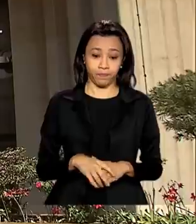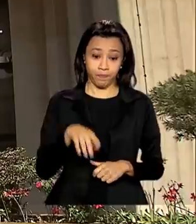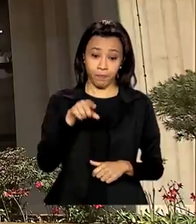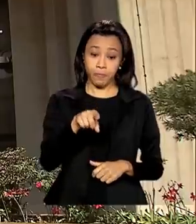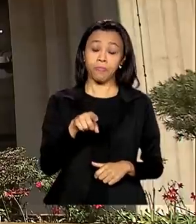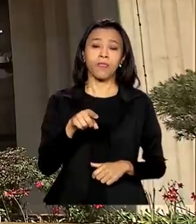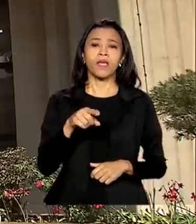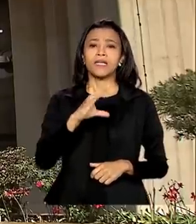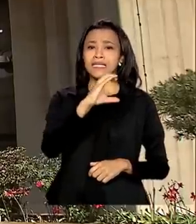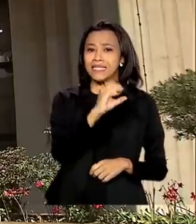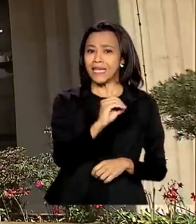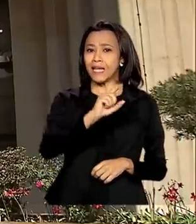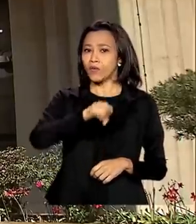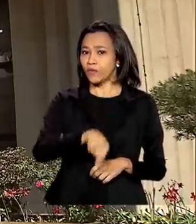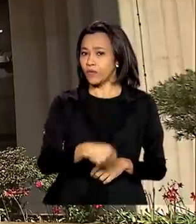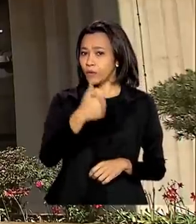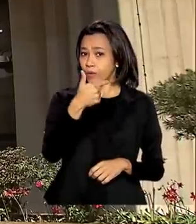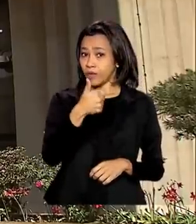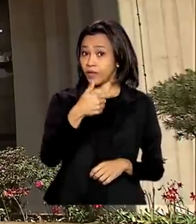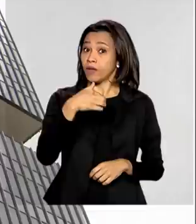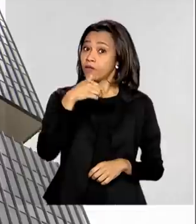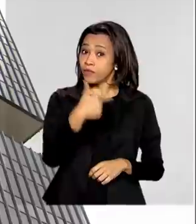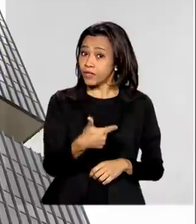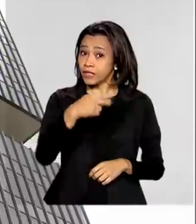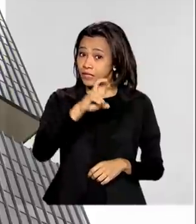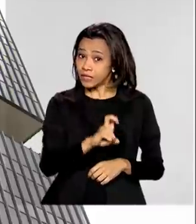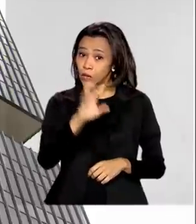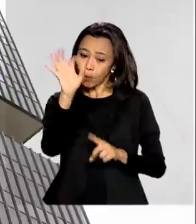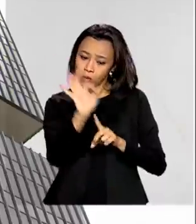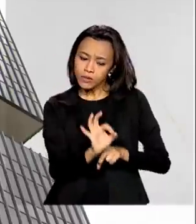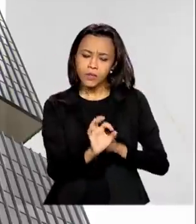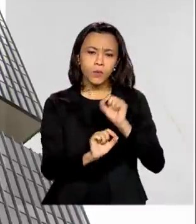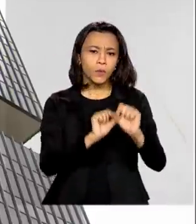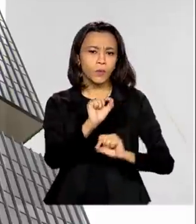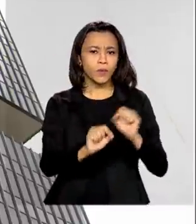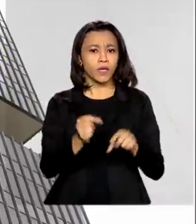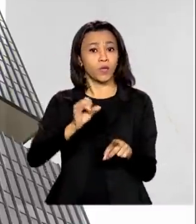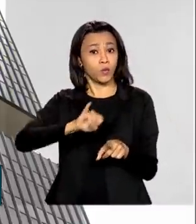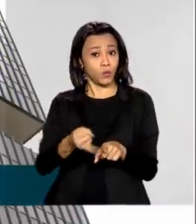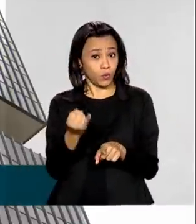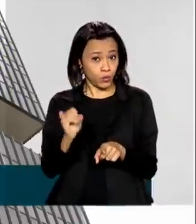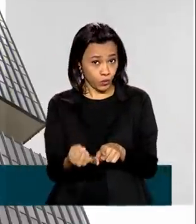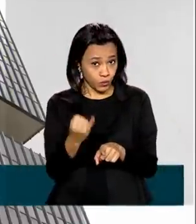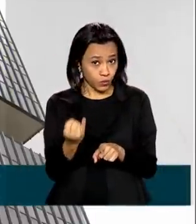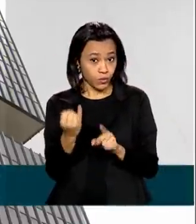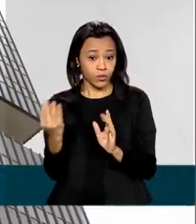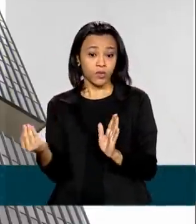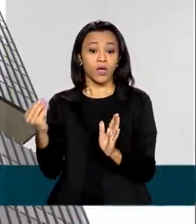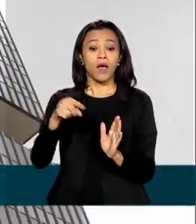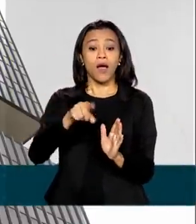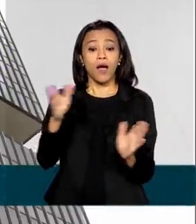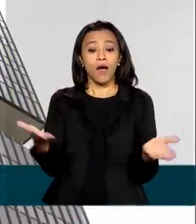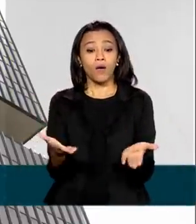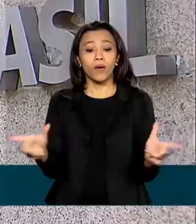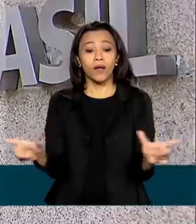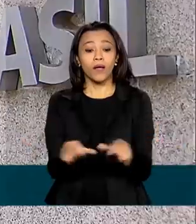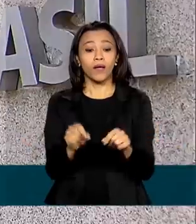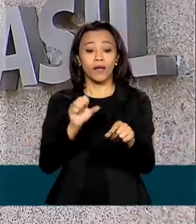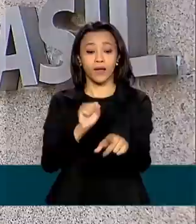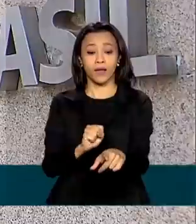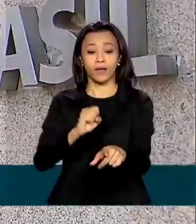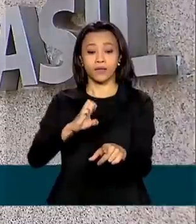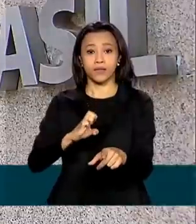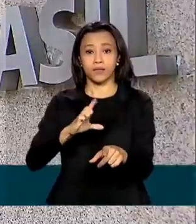reduzir em 0,25 ponto percentual a taxa básica de juros, fixando a Selic em 2% ao ano.